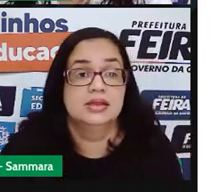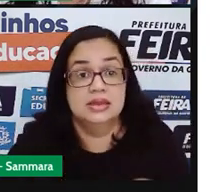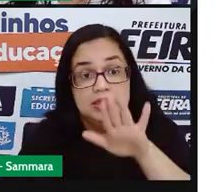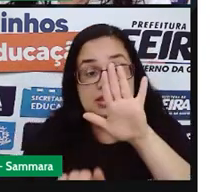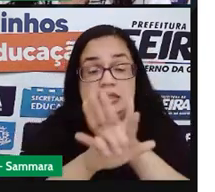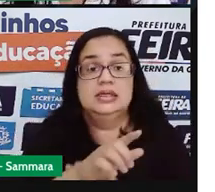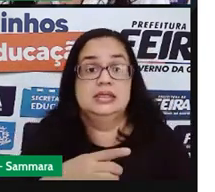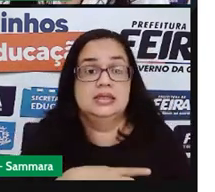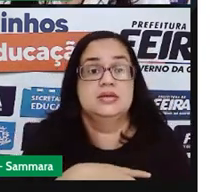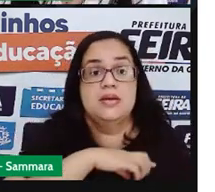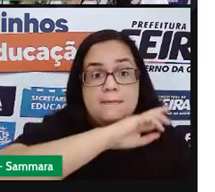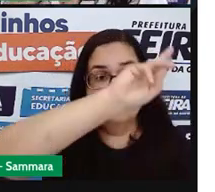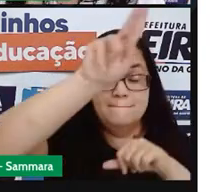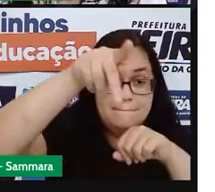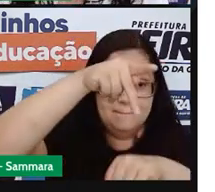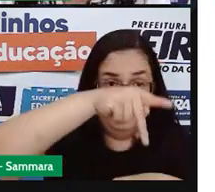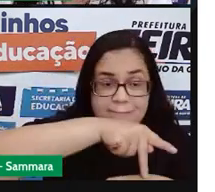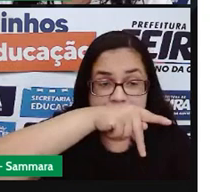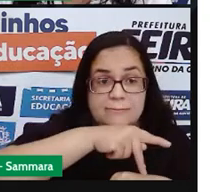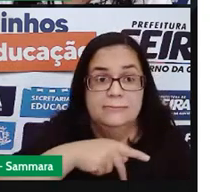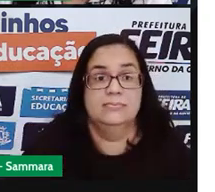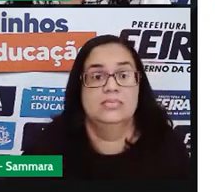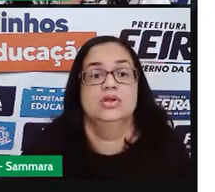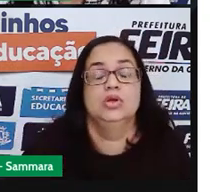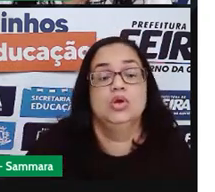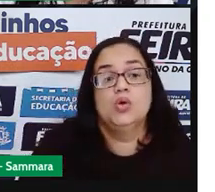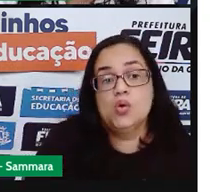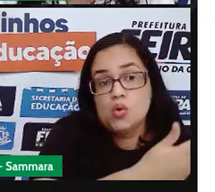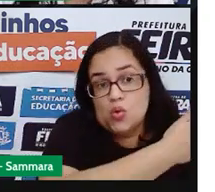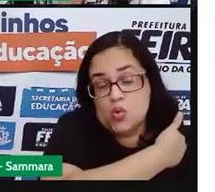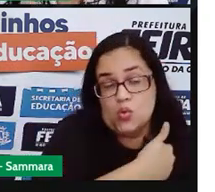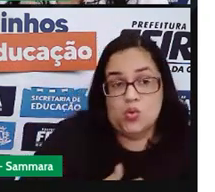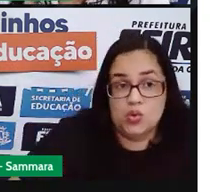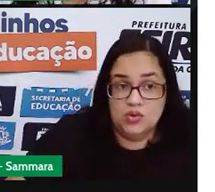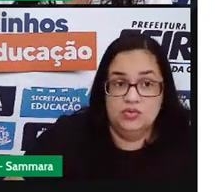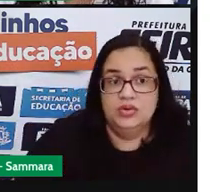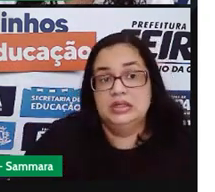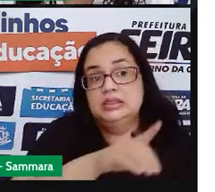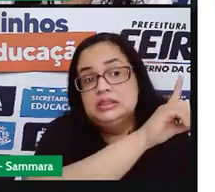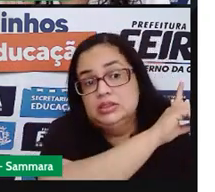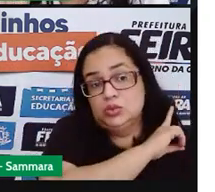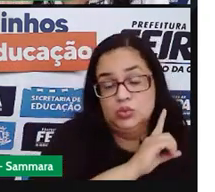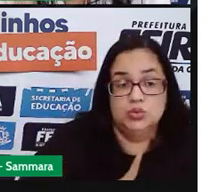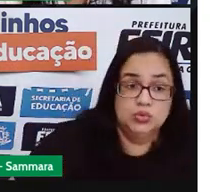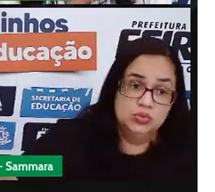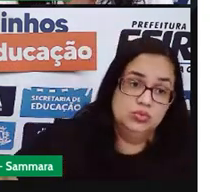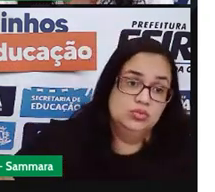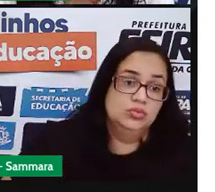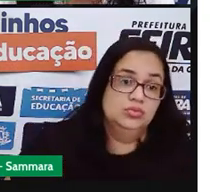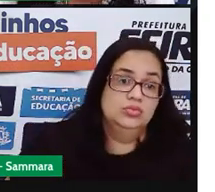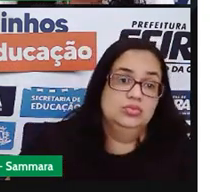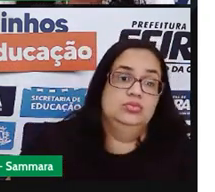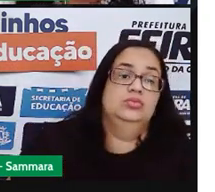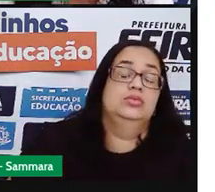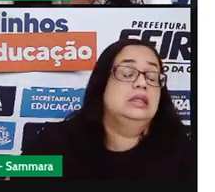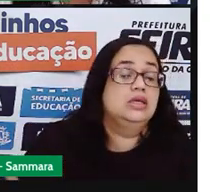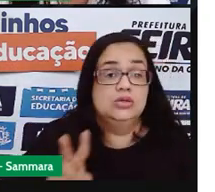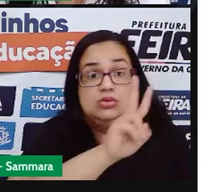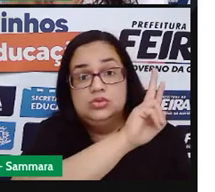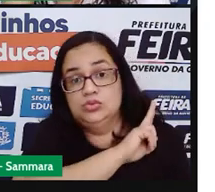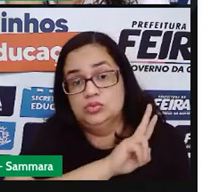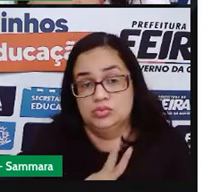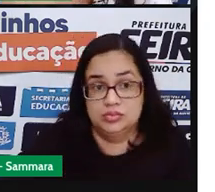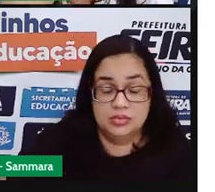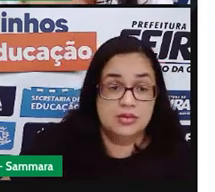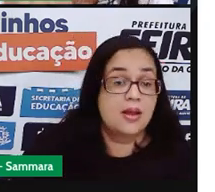rege o país. Então, nem os governadores, nem os deputados, nem os senadores, nem os vereadores,